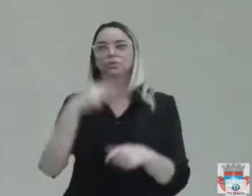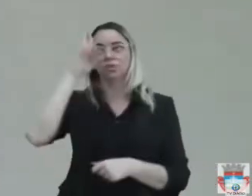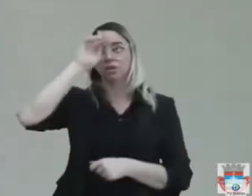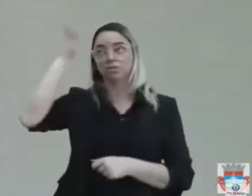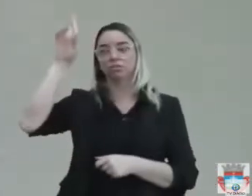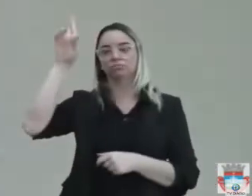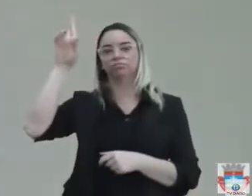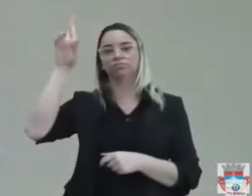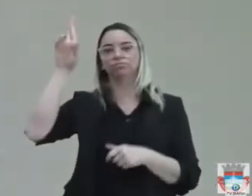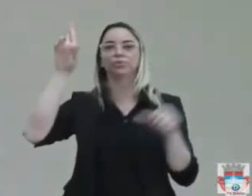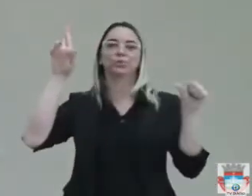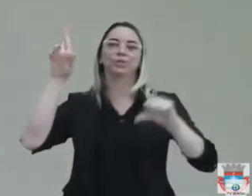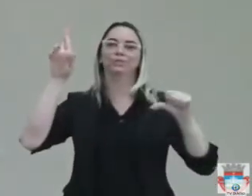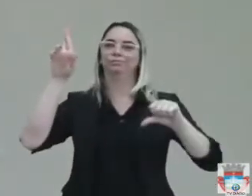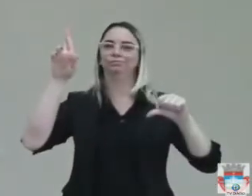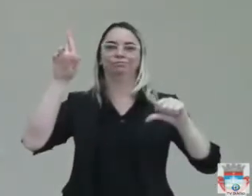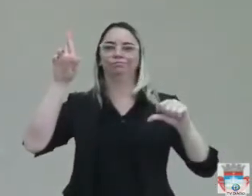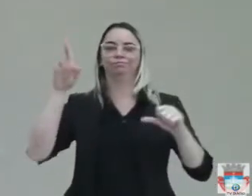chama má gestão.